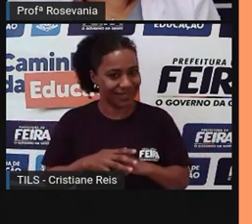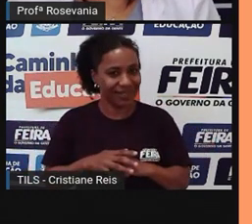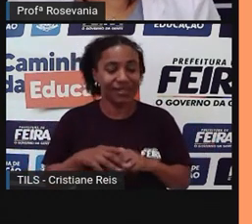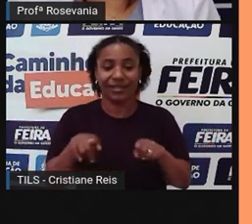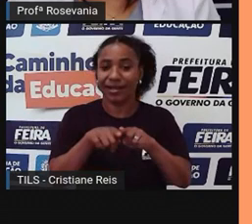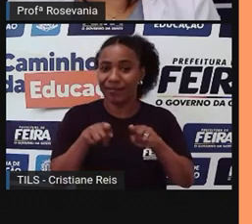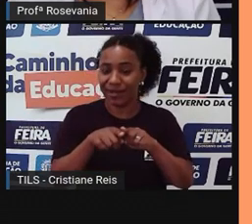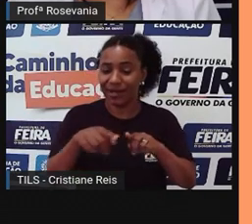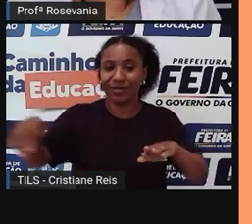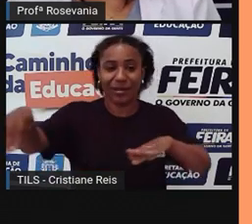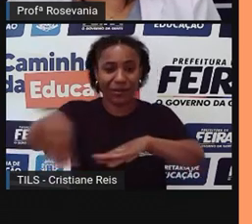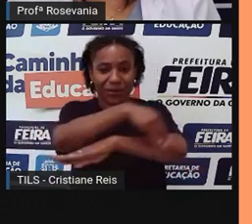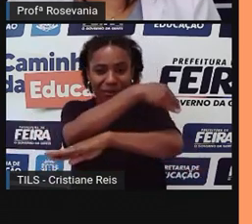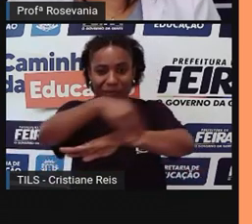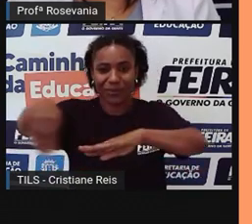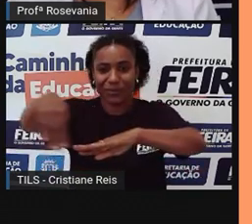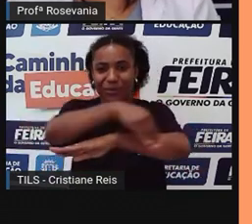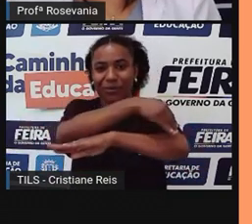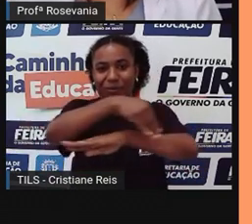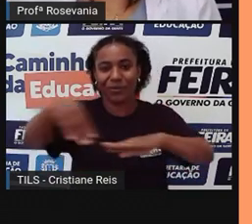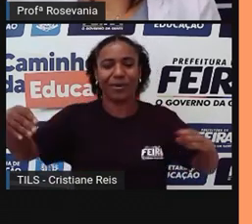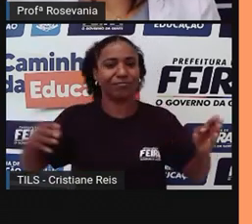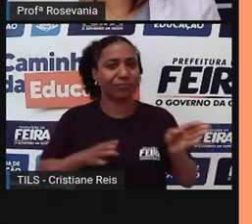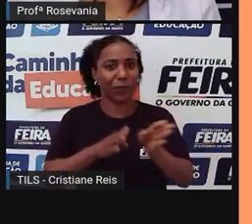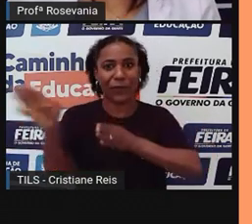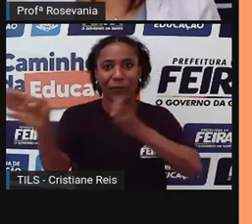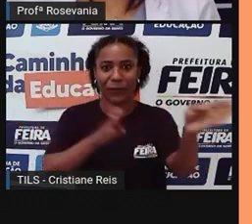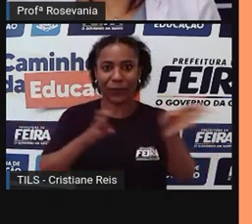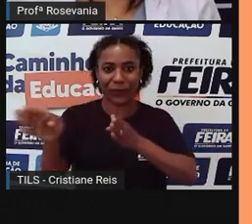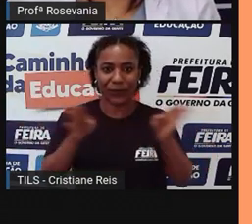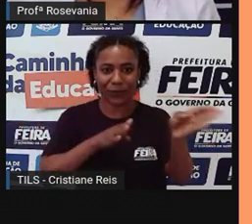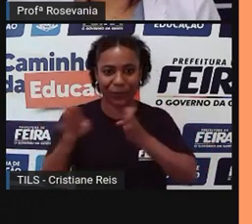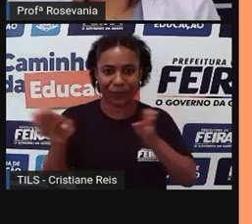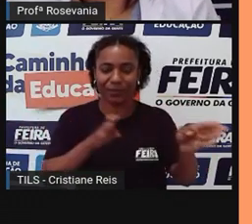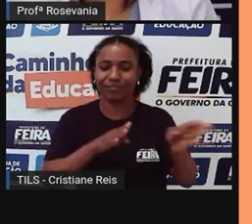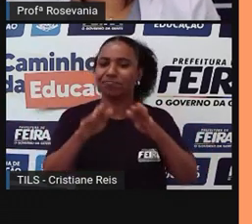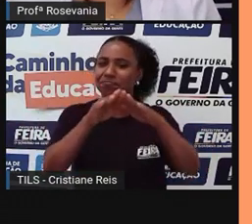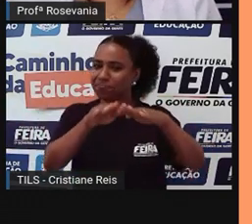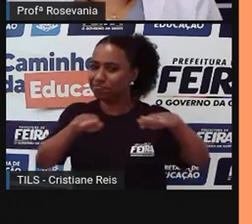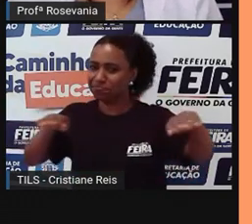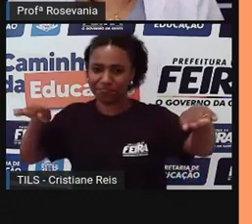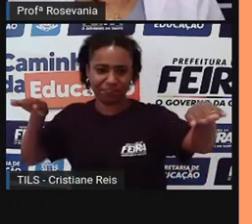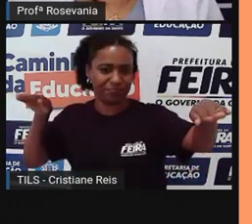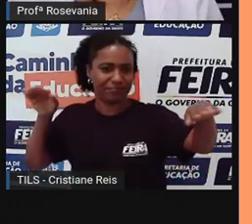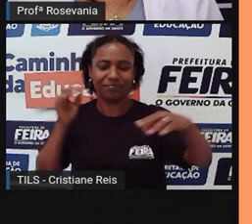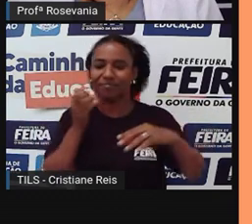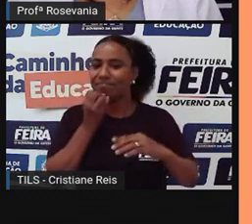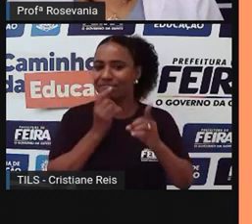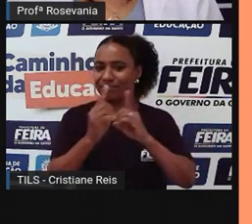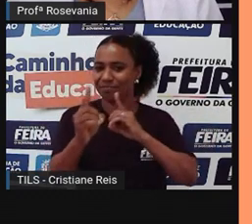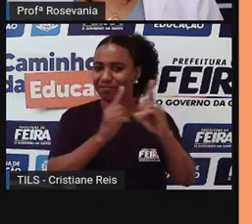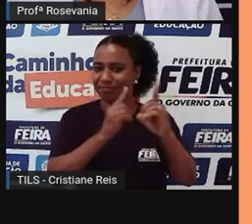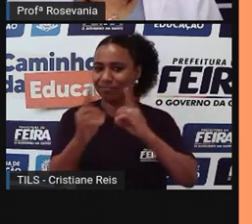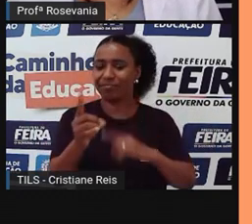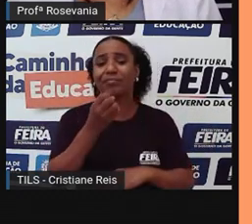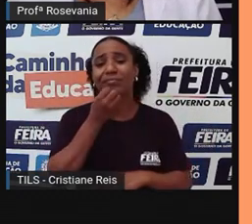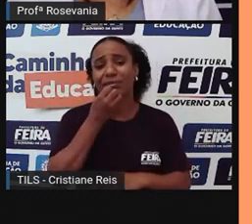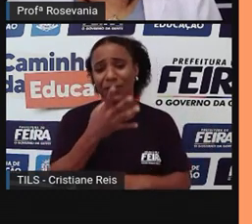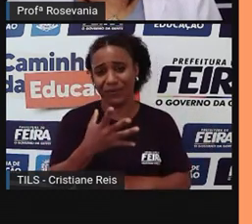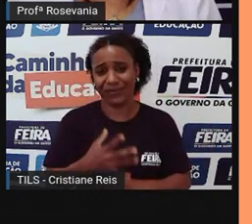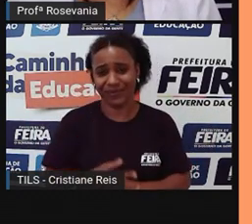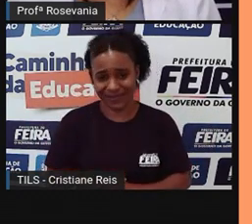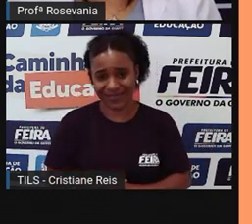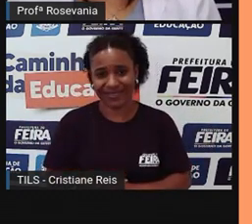pessoas, né, que fica entrando e saindo da nossa cidade e a população da própria cidade. Bom, aqui a gente